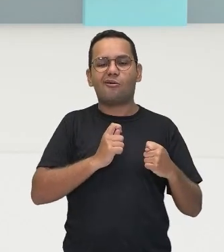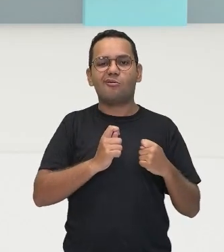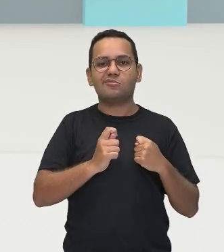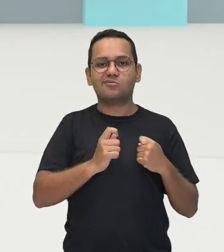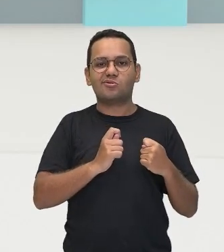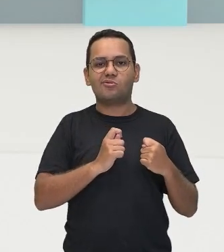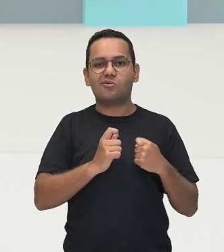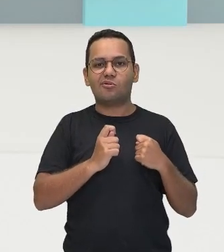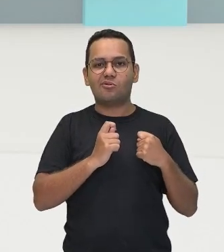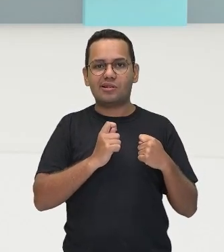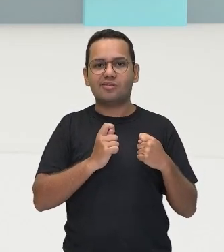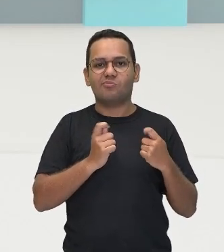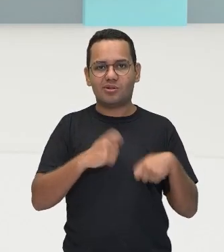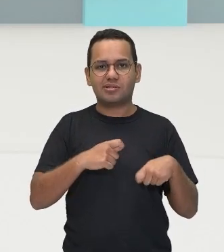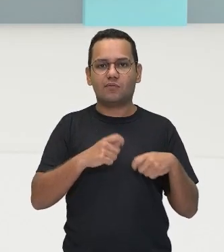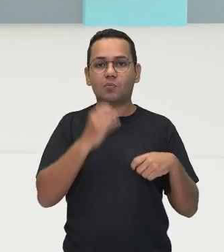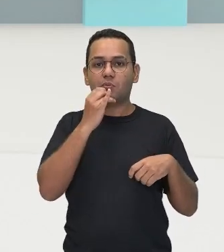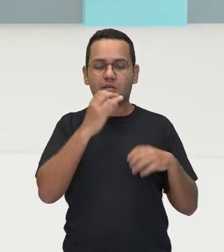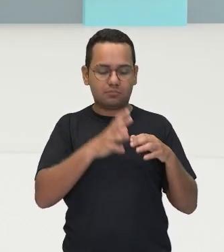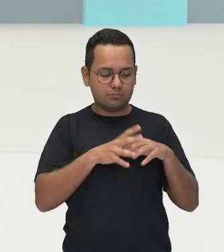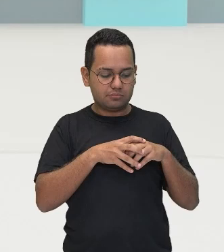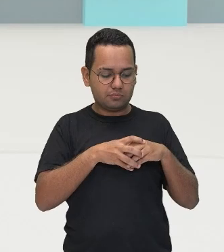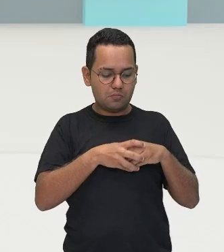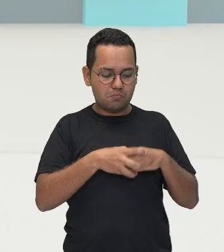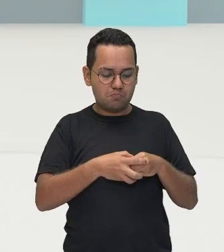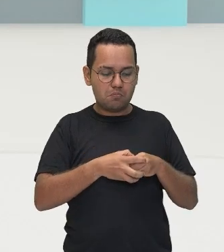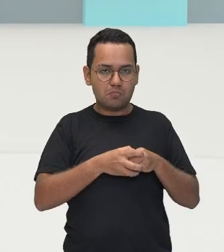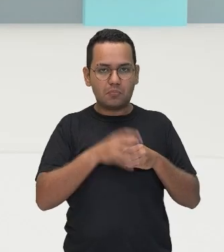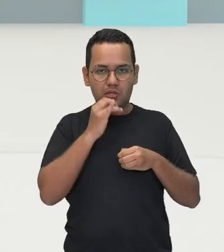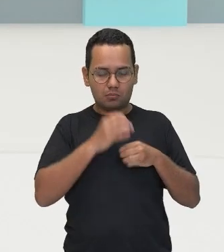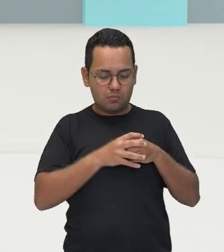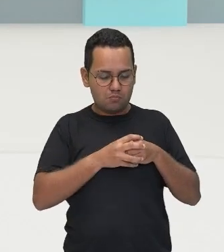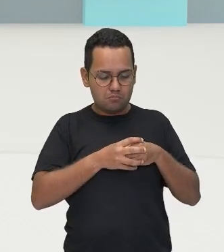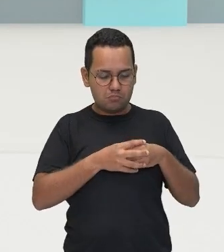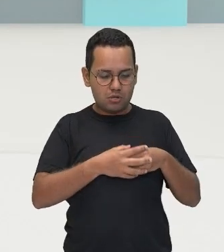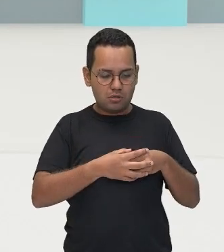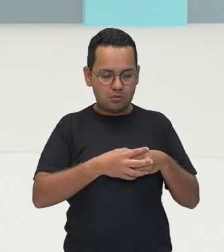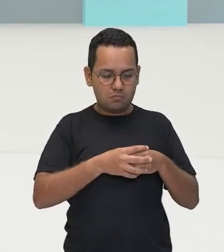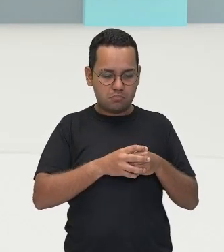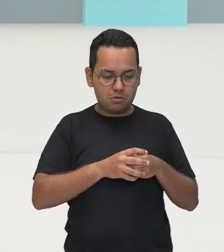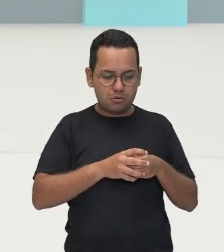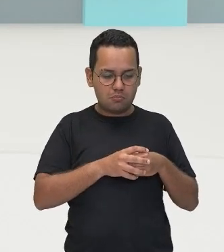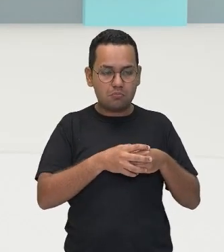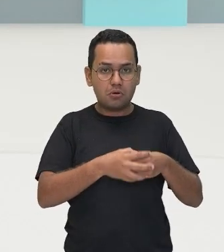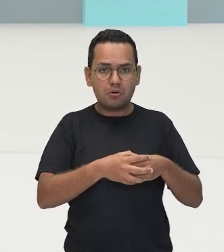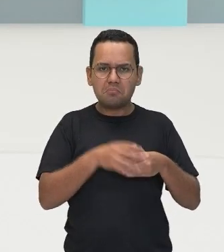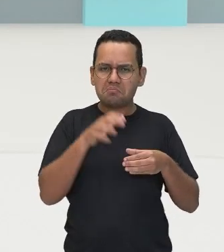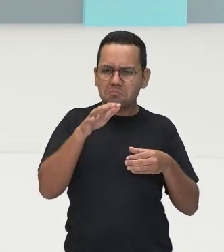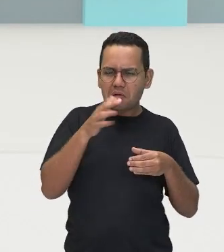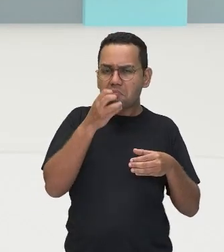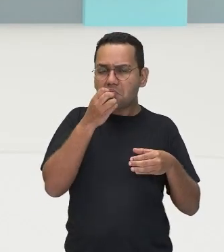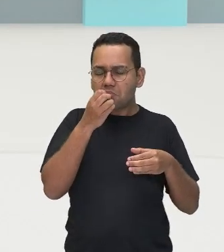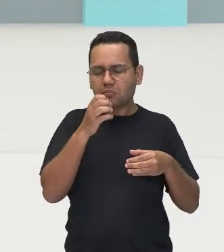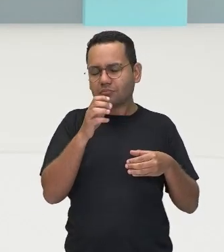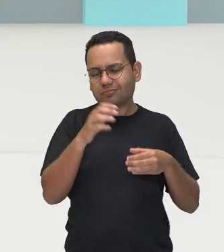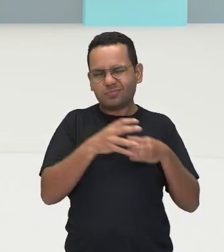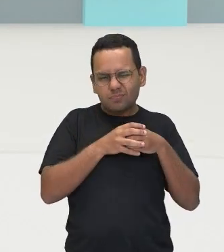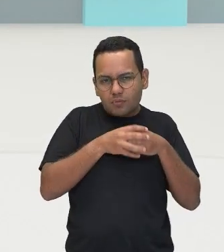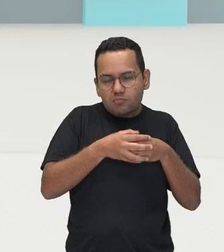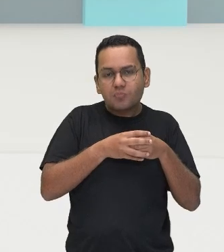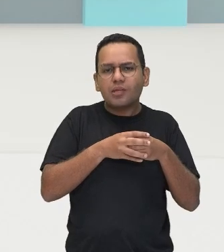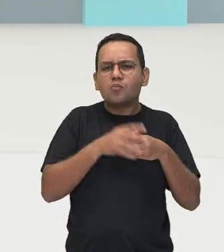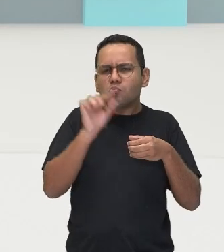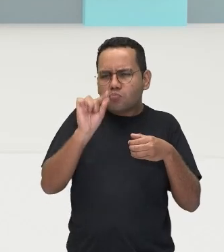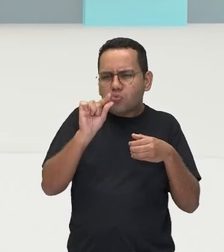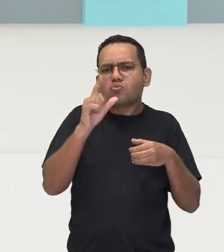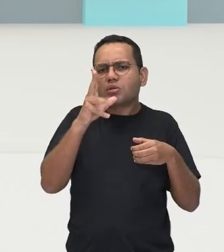bater pouco, mas alimentar bem o seu corpo, sem muito esforço. Legal, né? Por conta disso, cada batida